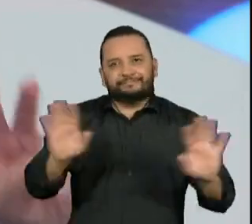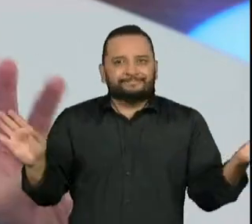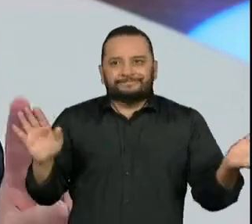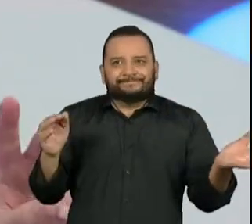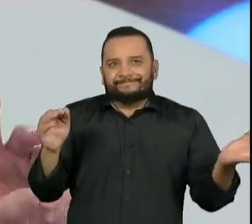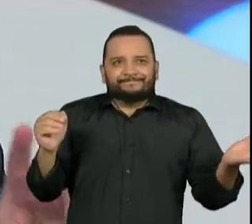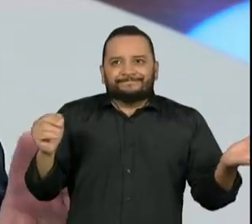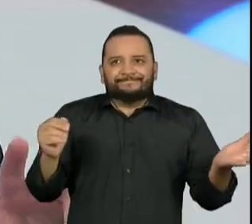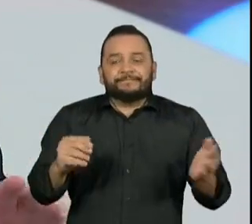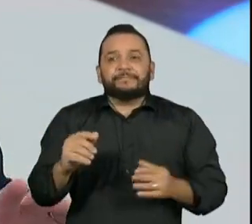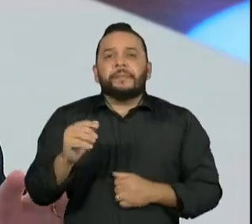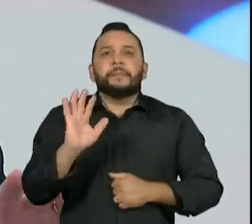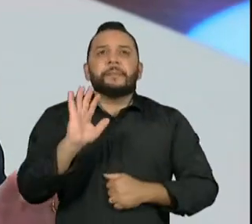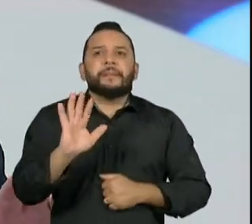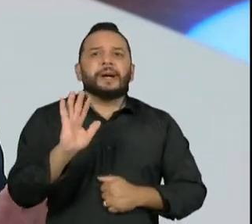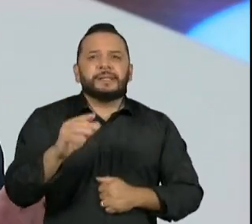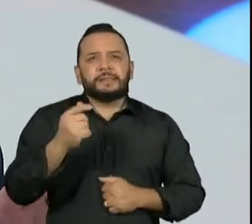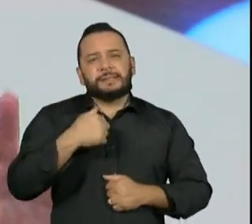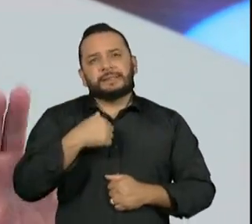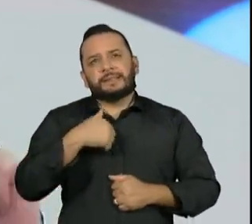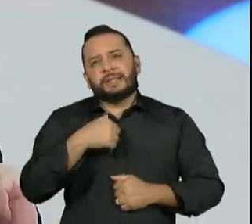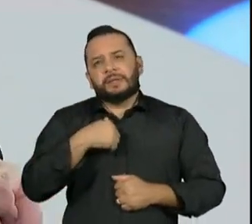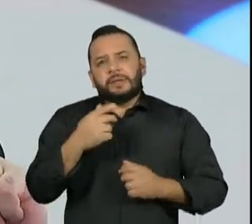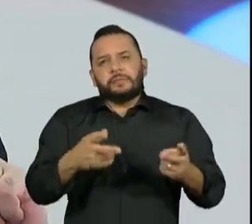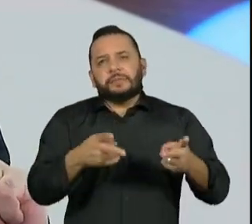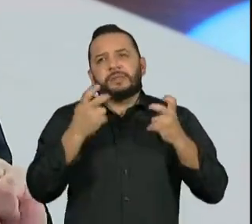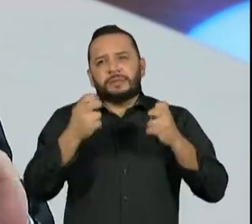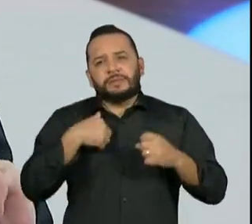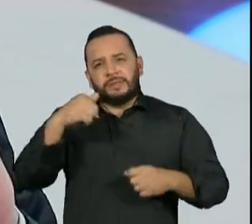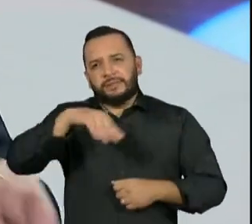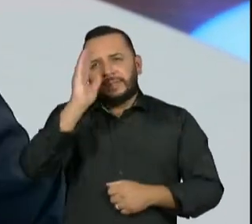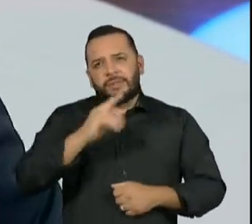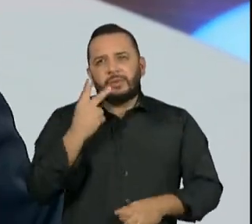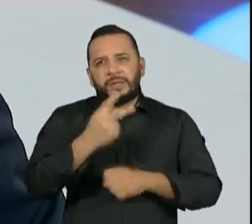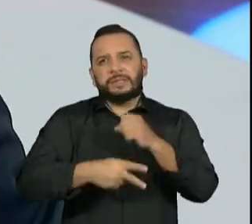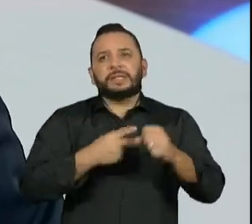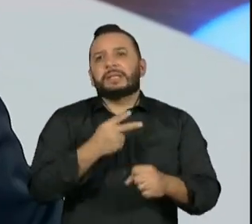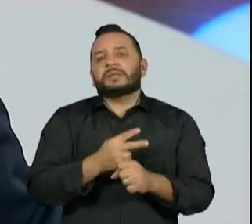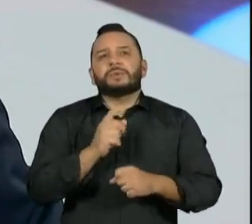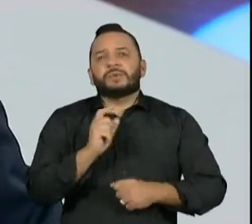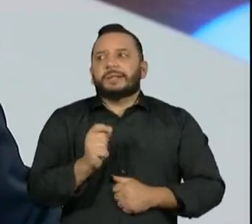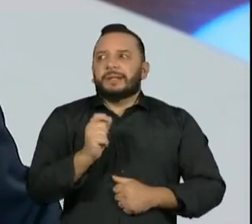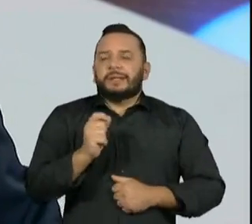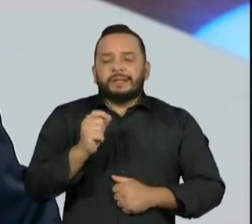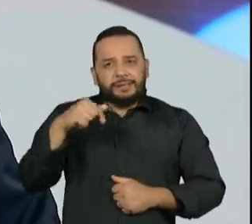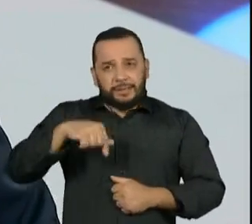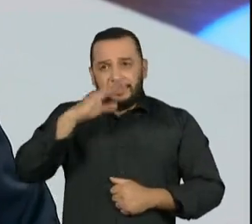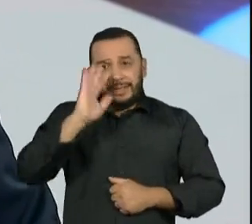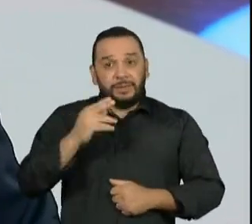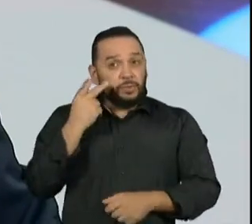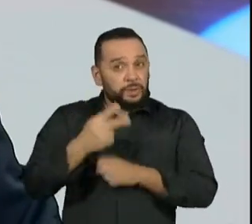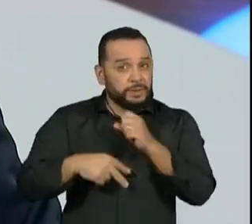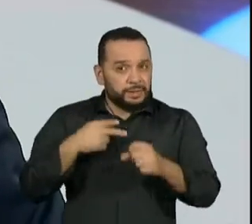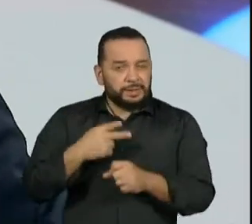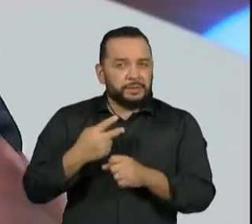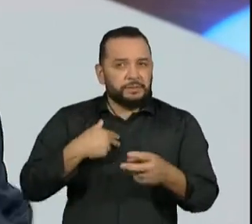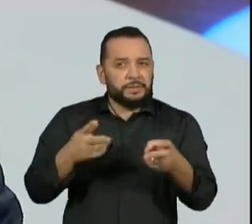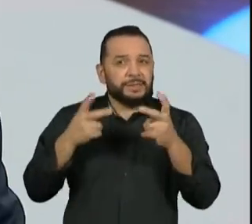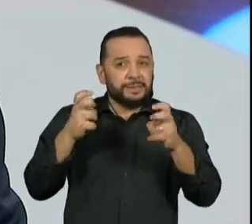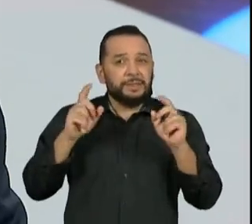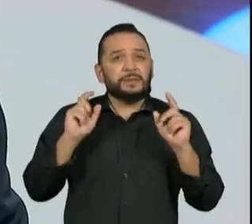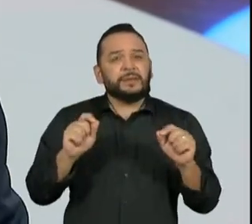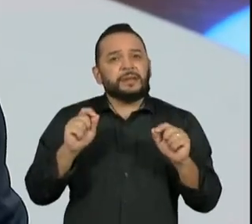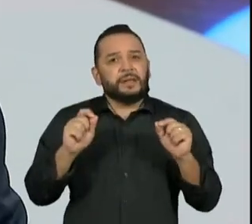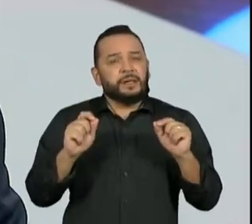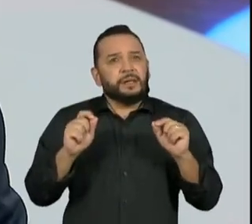que há duas coisas que eu notei neste regresso ao Brasil depois de dois anos. A primeira coisa que eu notei é que eu julgava que era